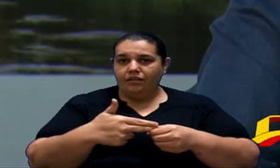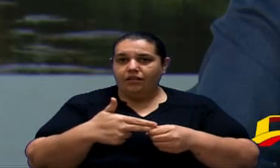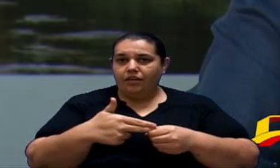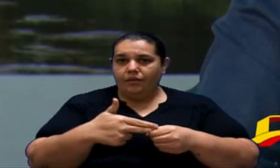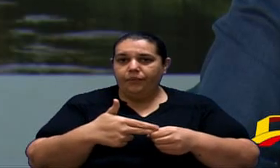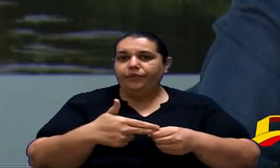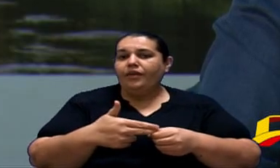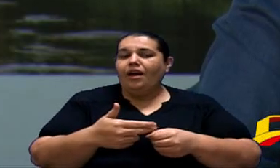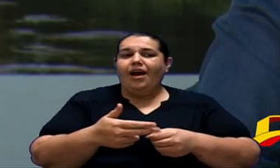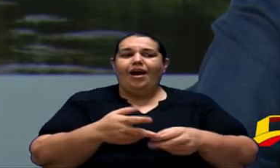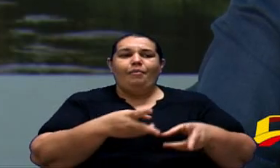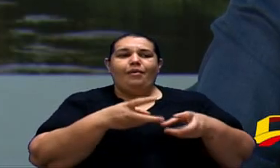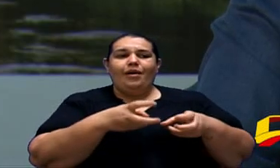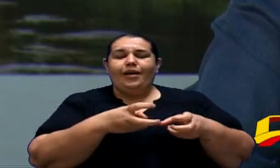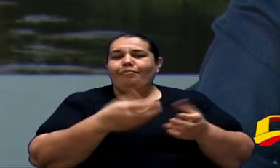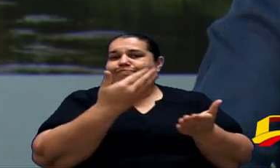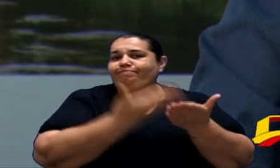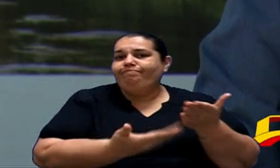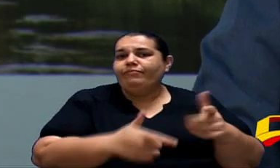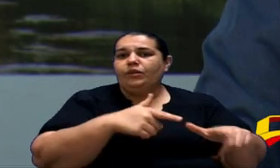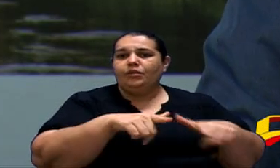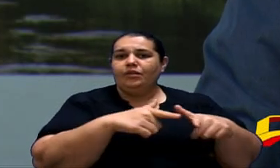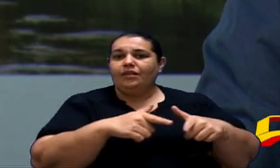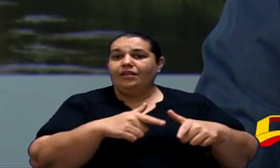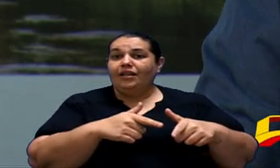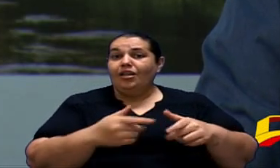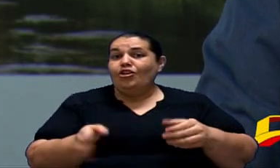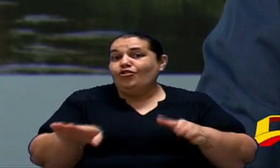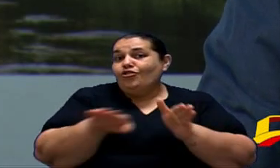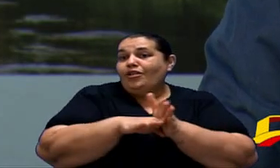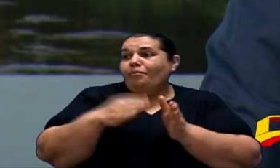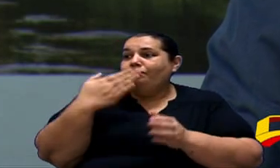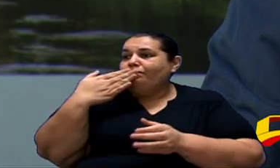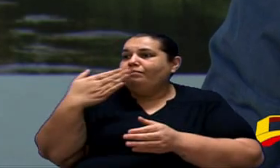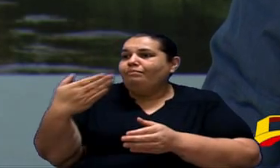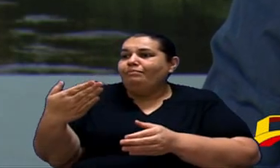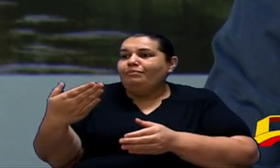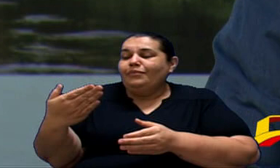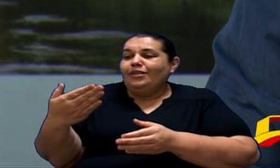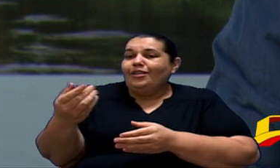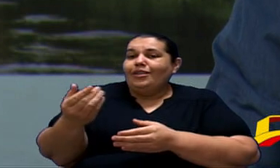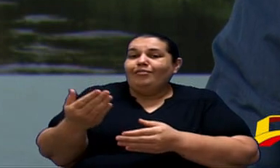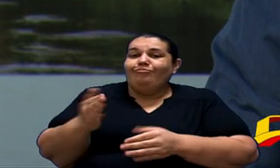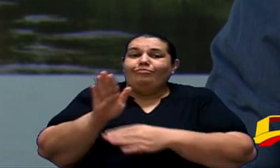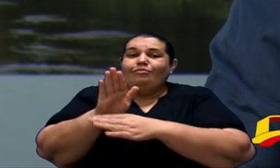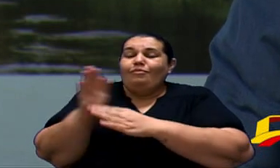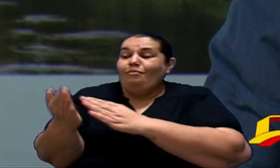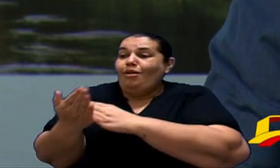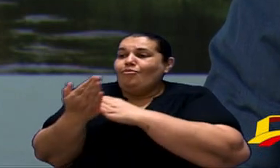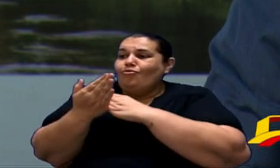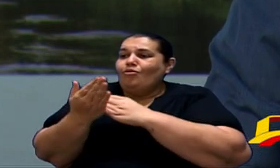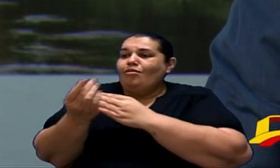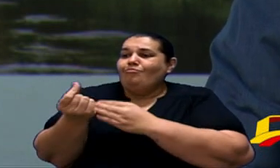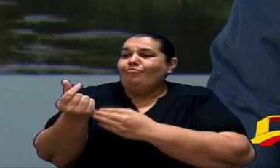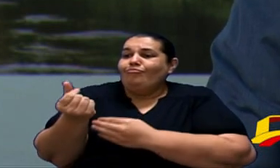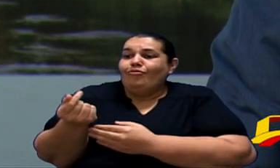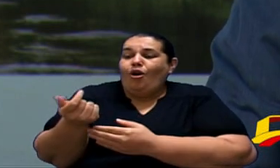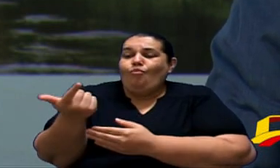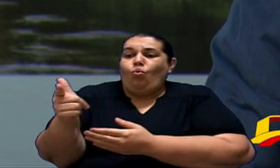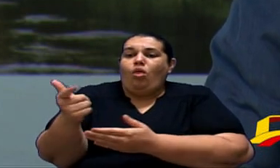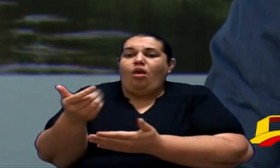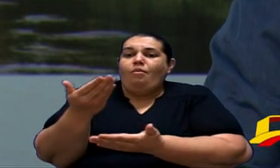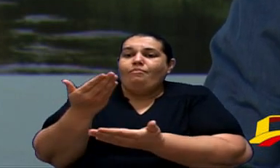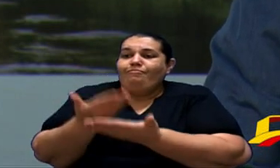Trabalhava Ali Aquela Pessoa Desempregado E vir Pedir Uma ajuda Porque foi Dispersado Isso Não quero Que aconteça Na cidade De Sorocaba